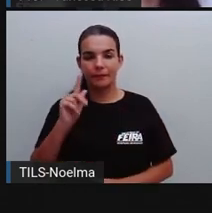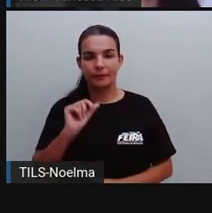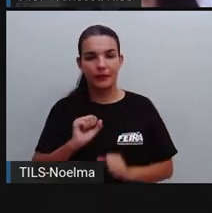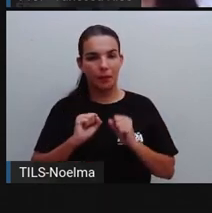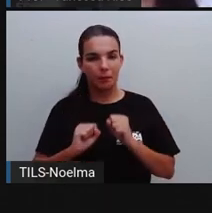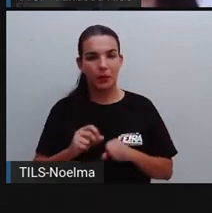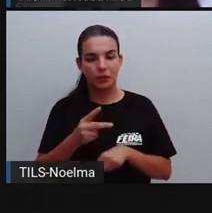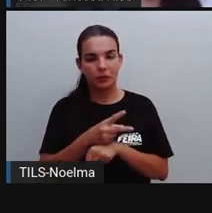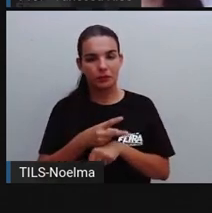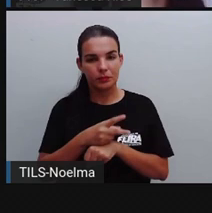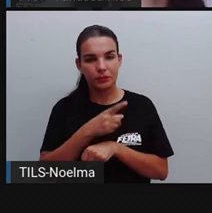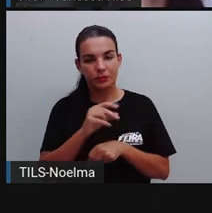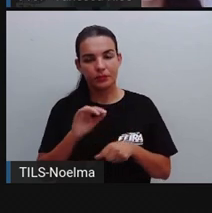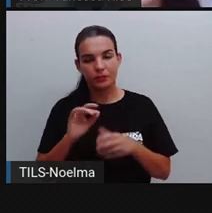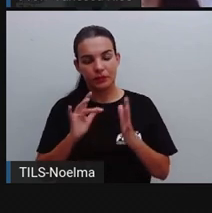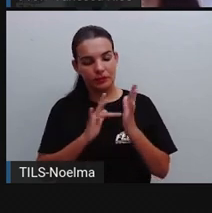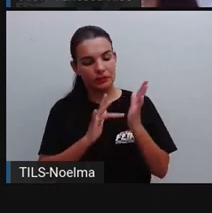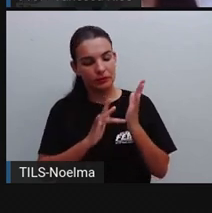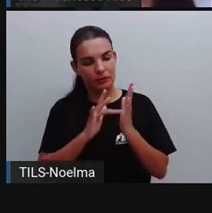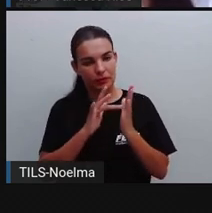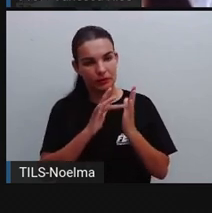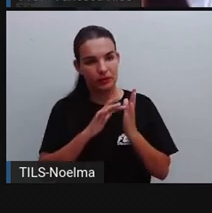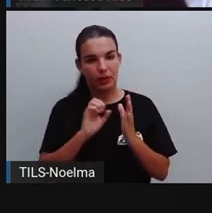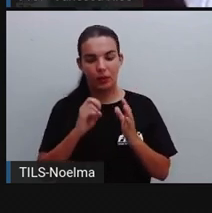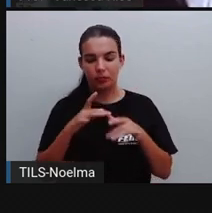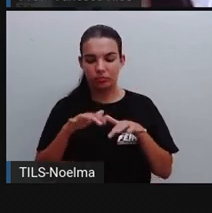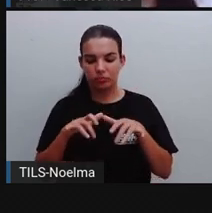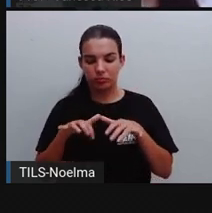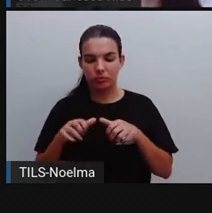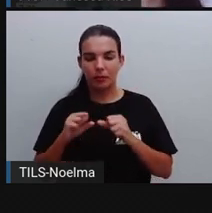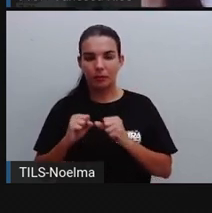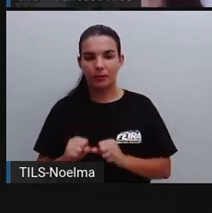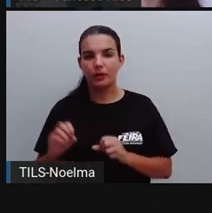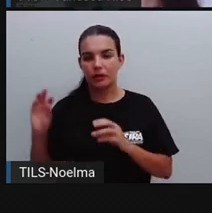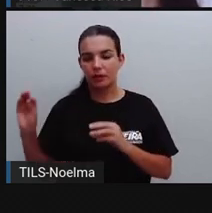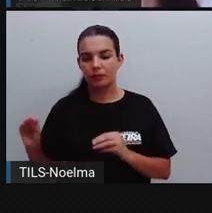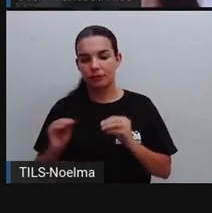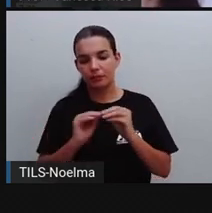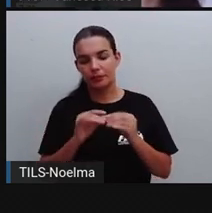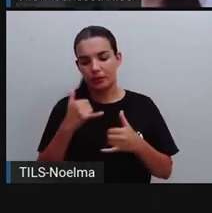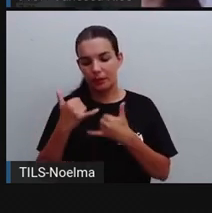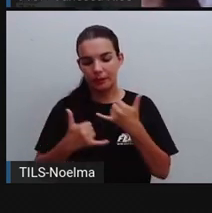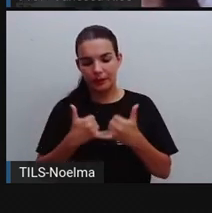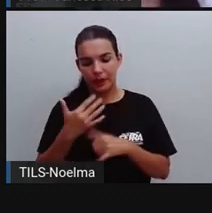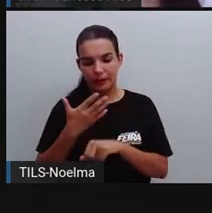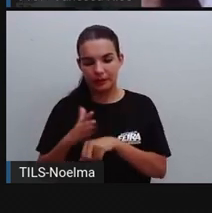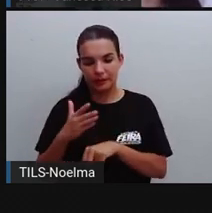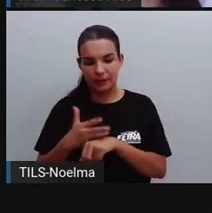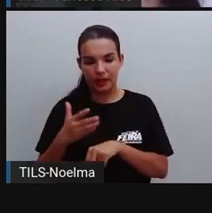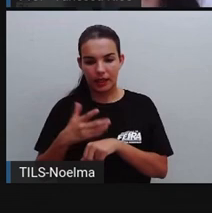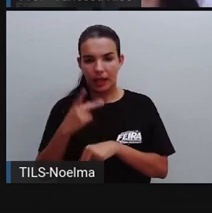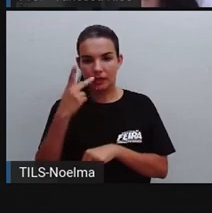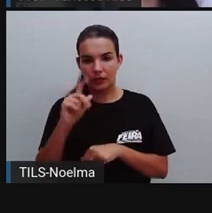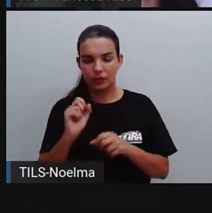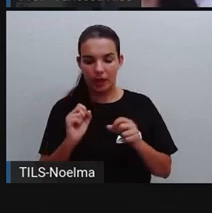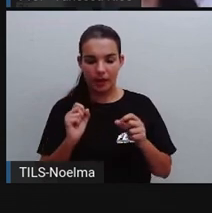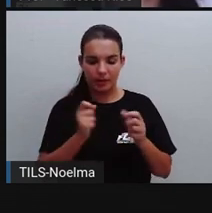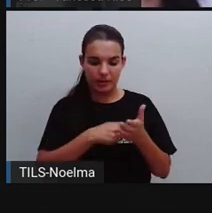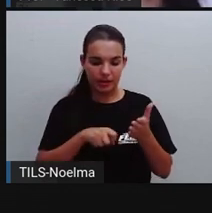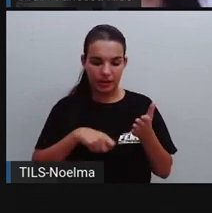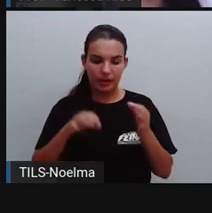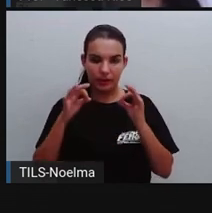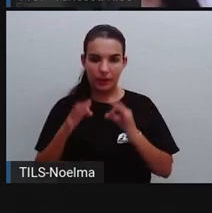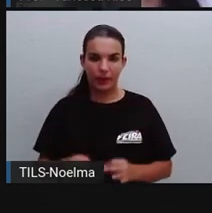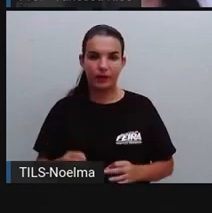utilizar no computador ou no celular. Então, anota direitinho aí para depois você jogar e treinar a sua ortografia.